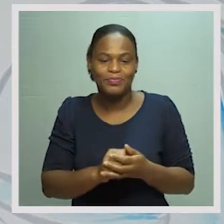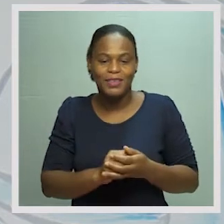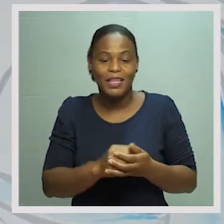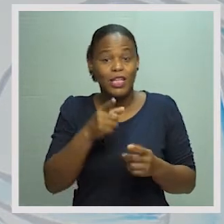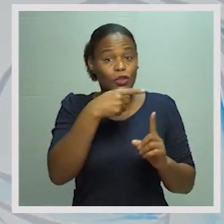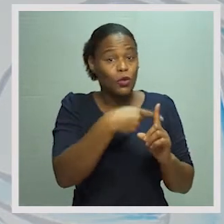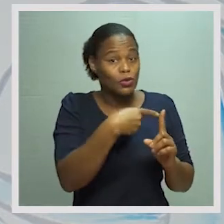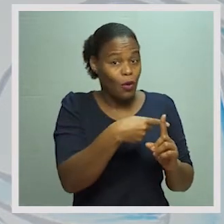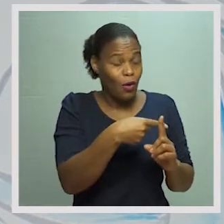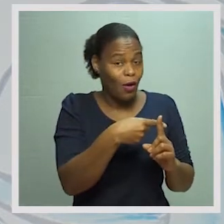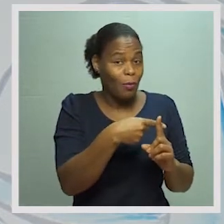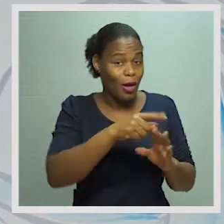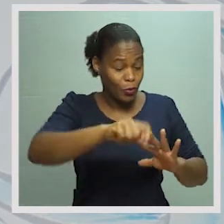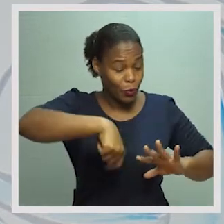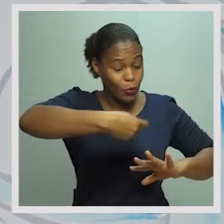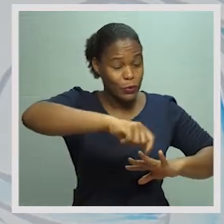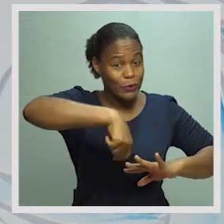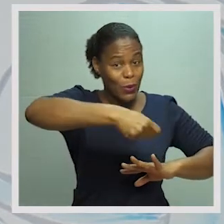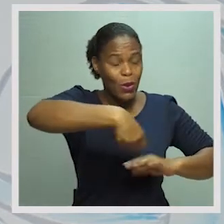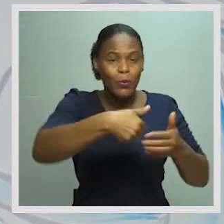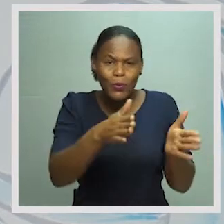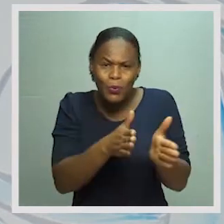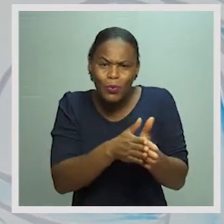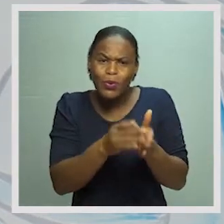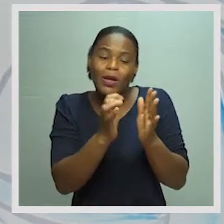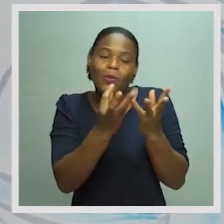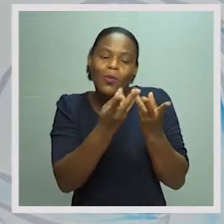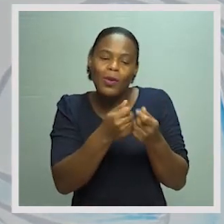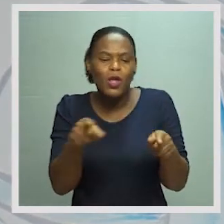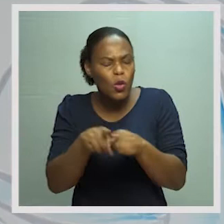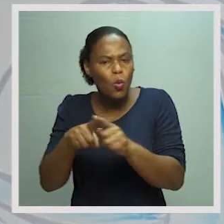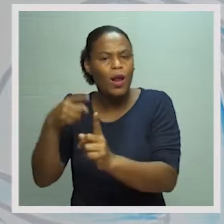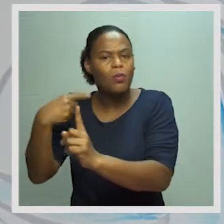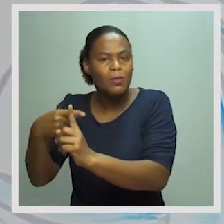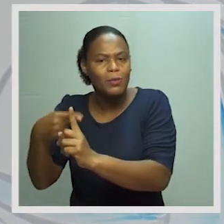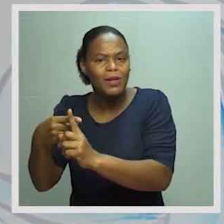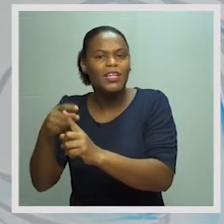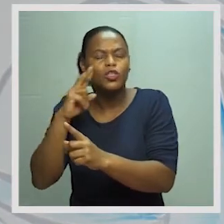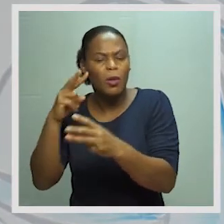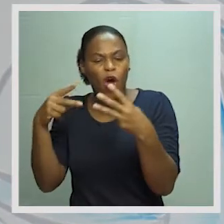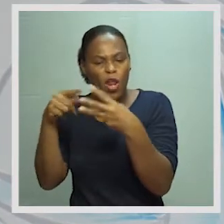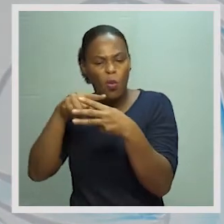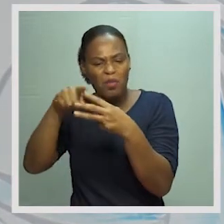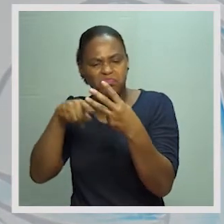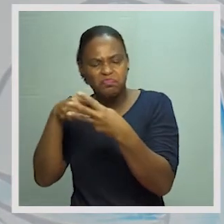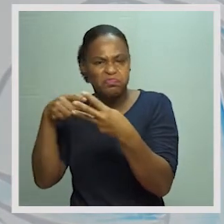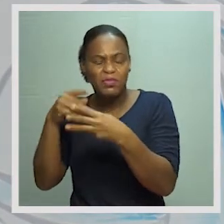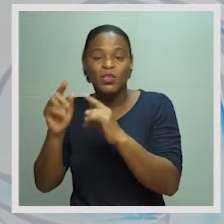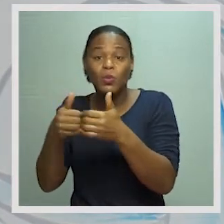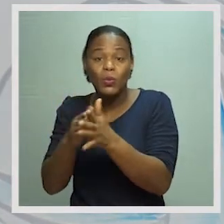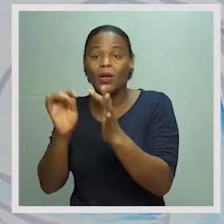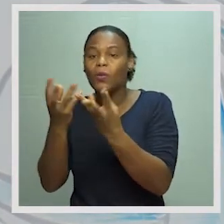somatório de recursos de toda a economia vai ser igual ao somatório de empregos de toda a economia, o que dá